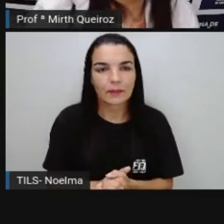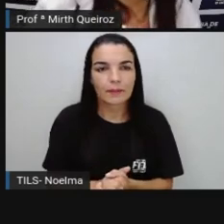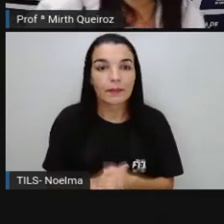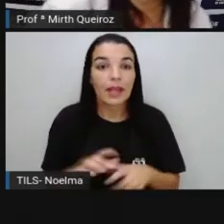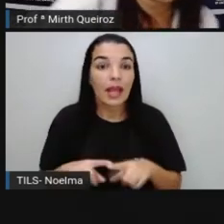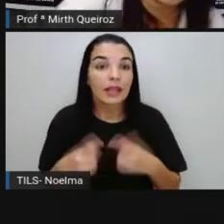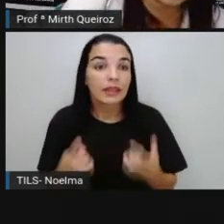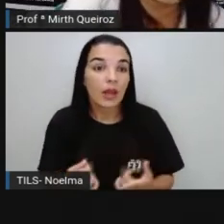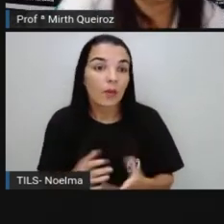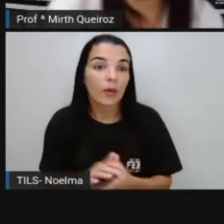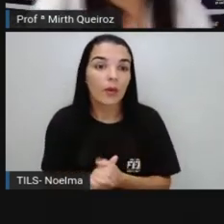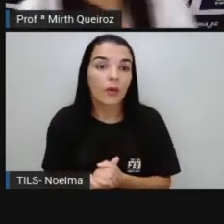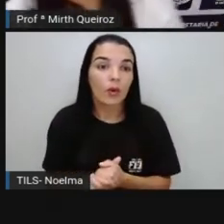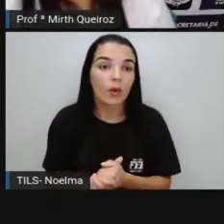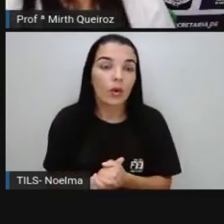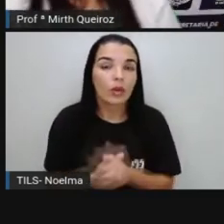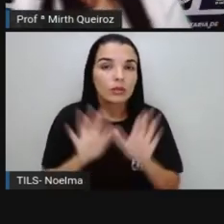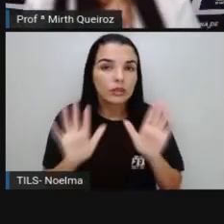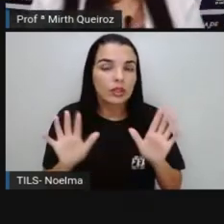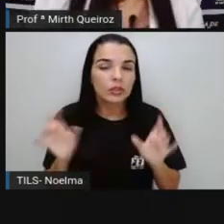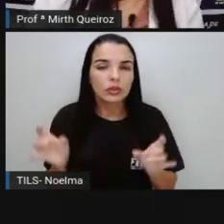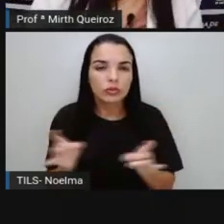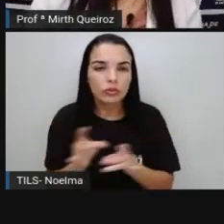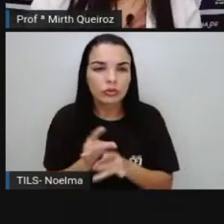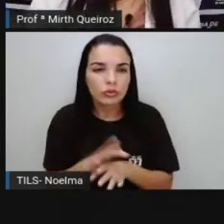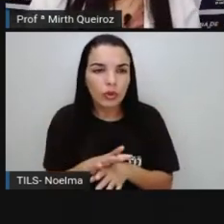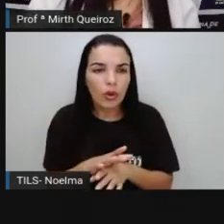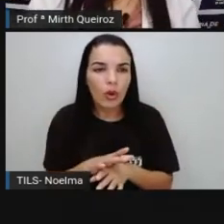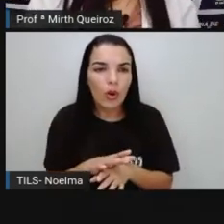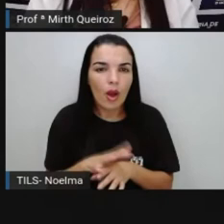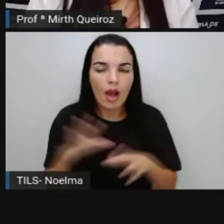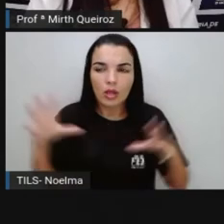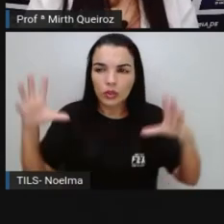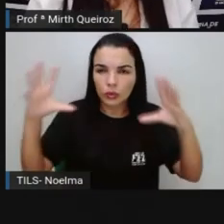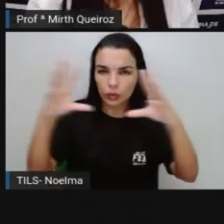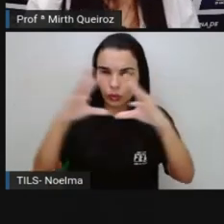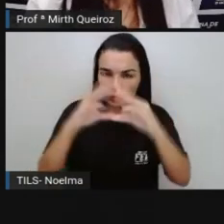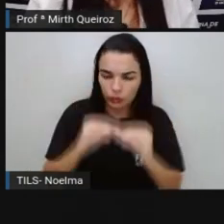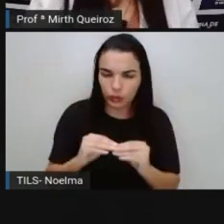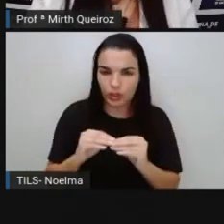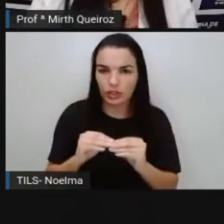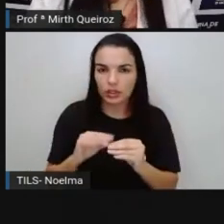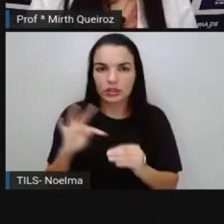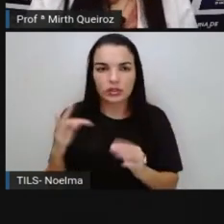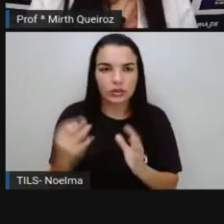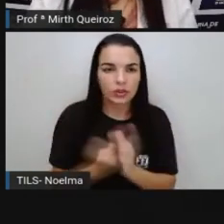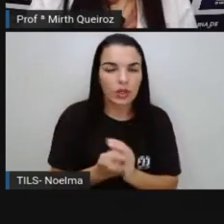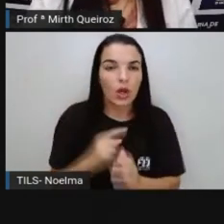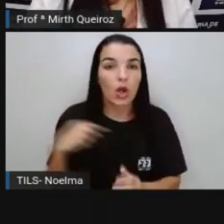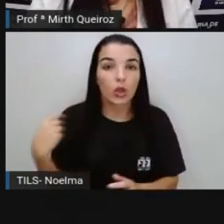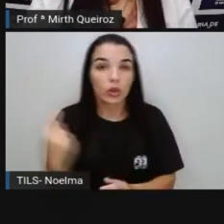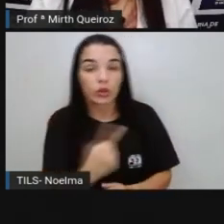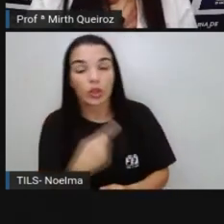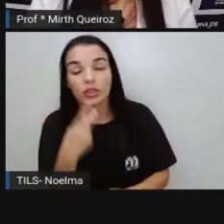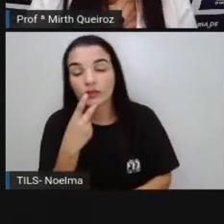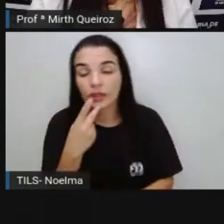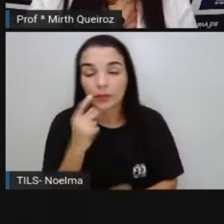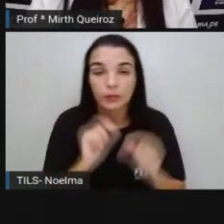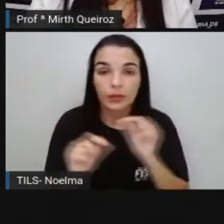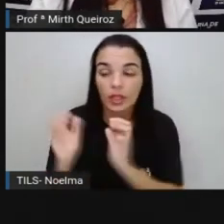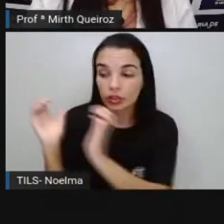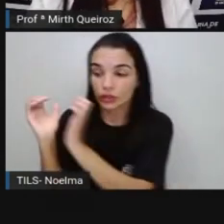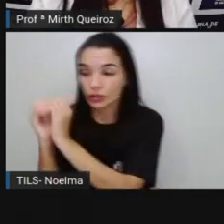Então, gente, só para a gente pegar aqui e fazer uma apanhada geral, nós falamos sobre os